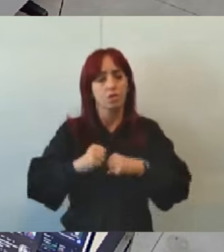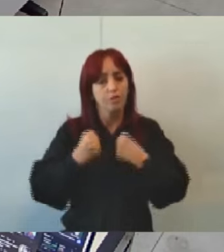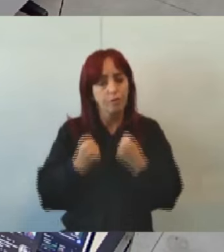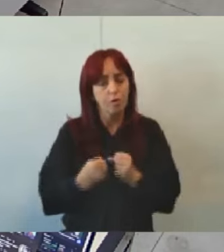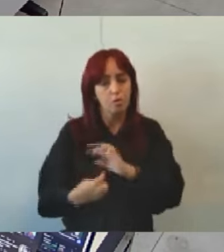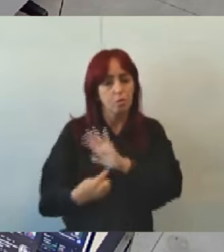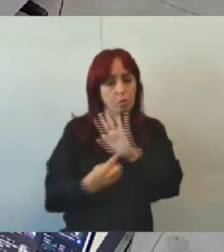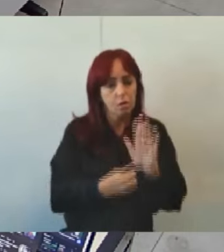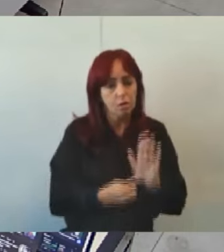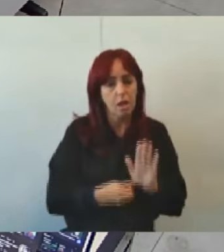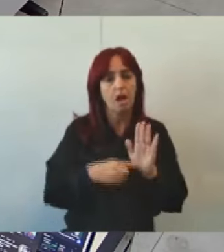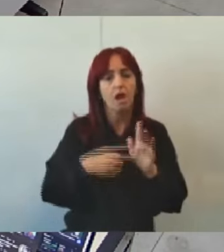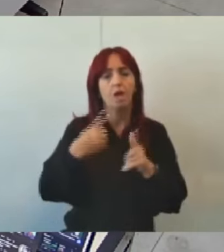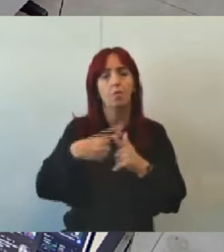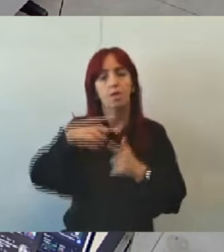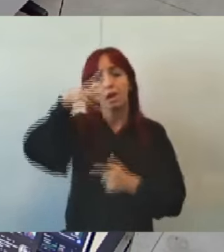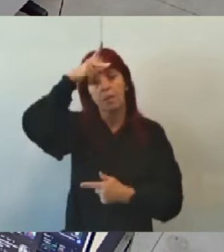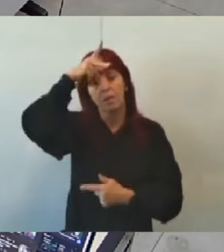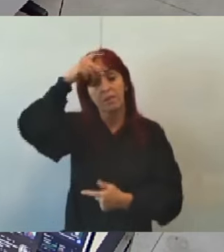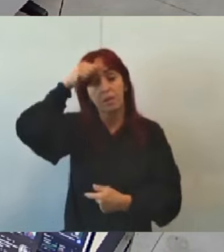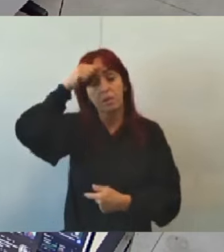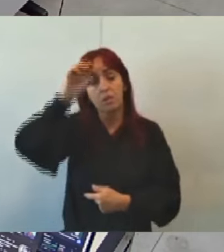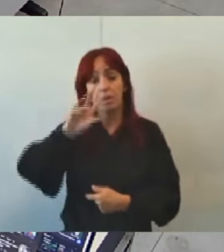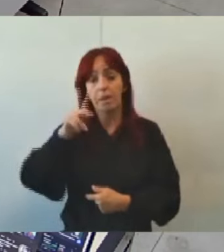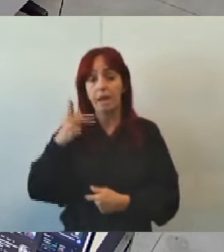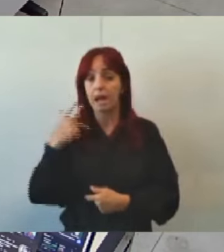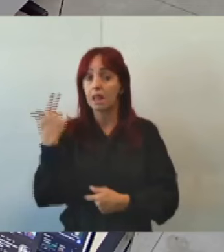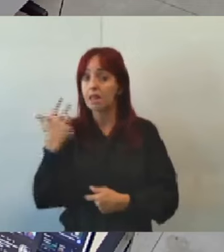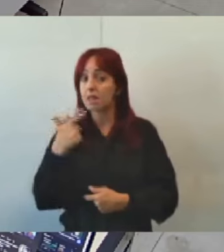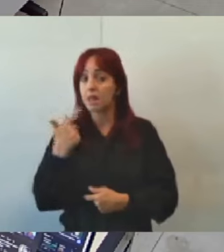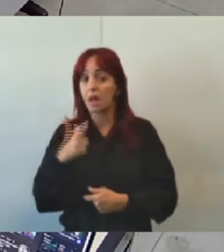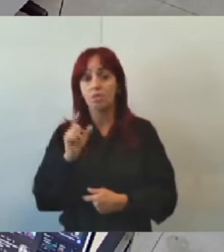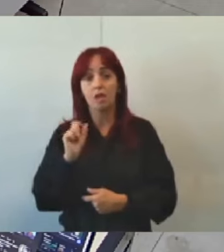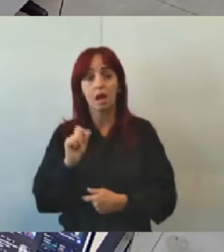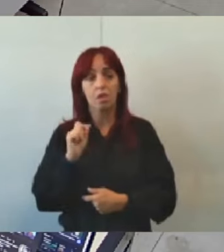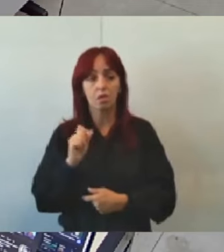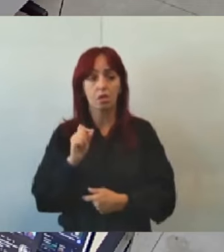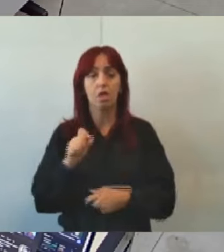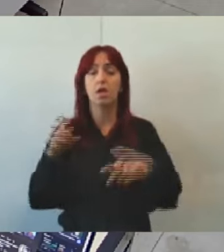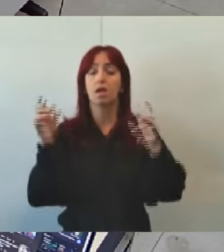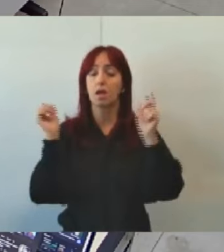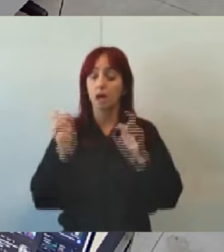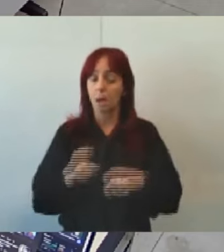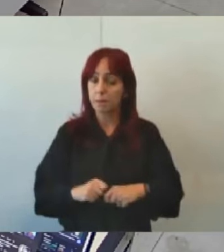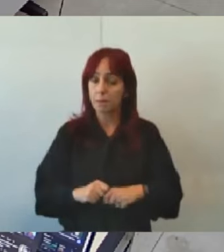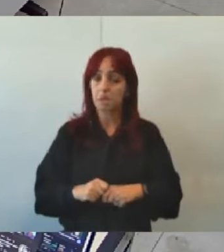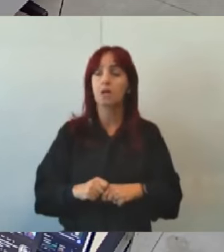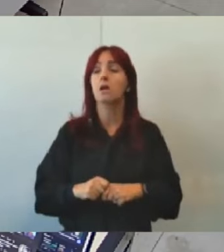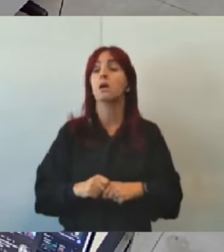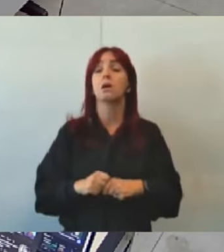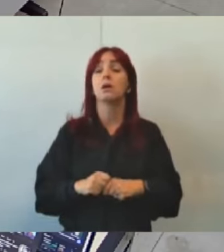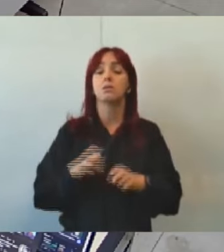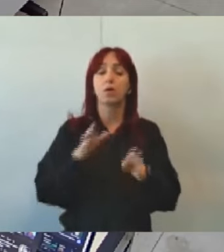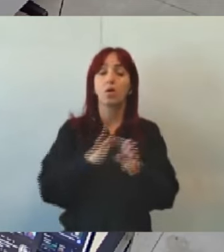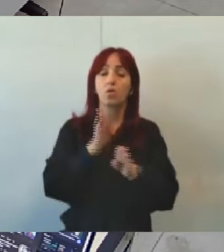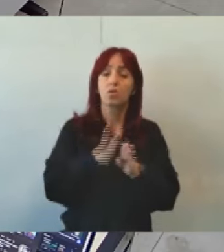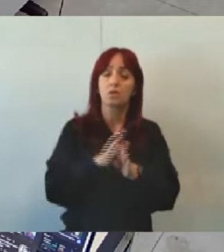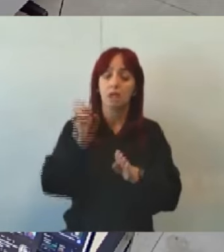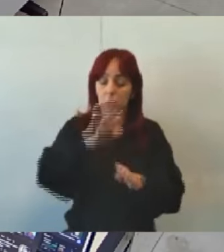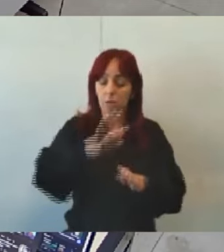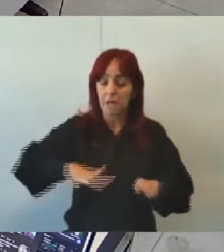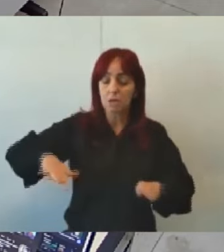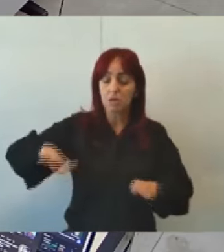Horizonte não está fazendo com que a resolução do CONANDA que é o Conselho Nacional de Direito da Criança e do